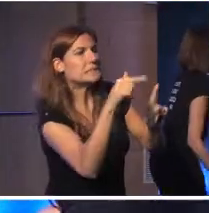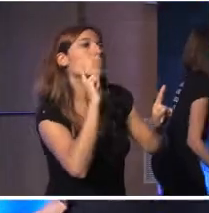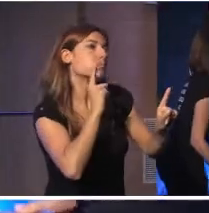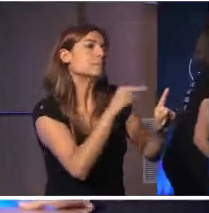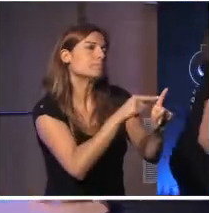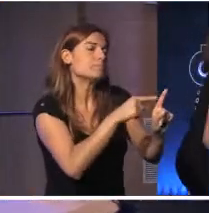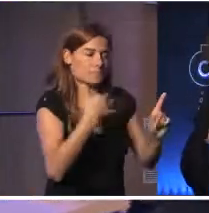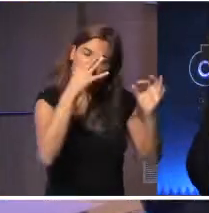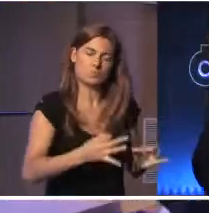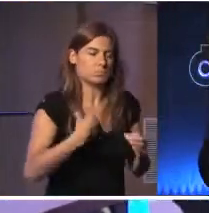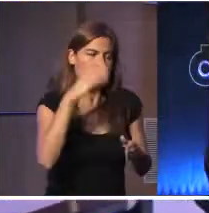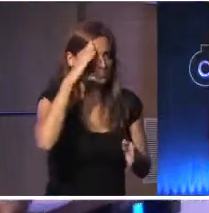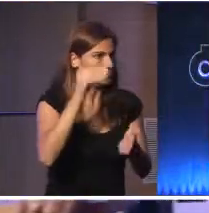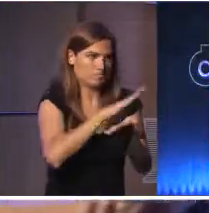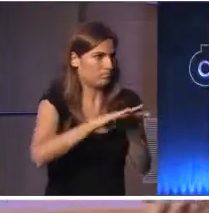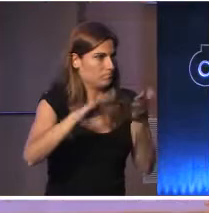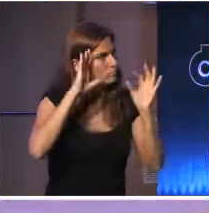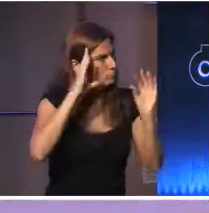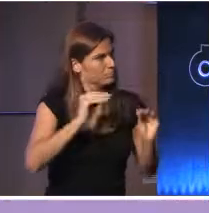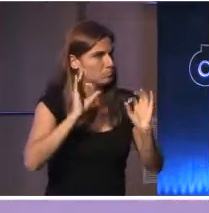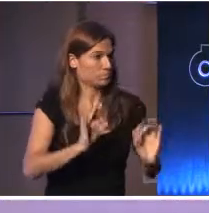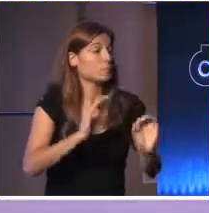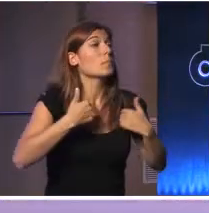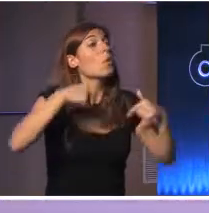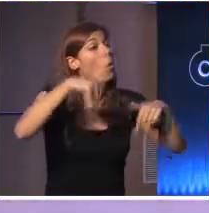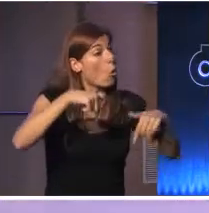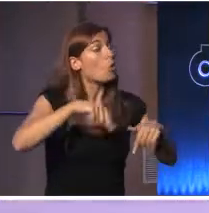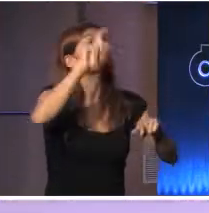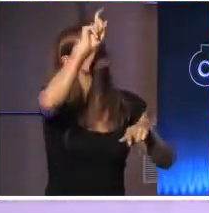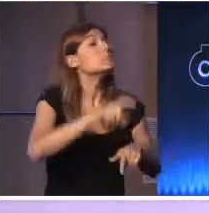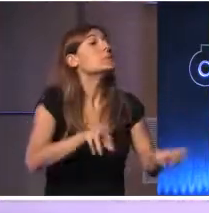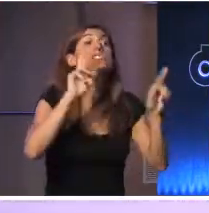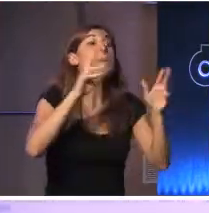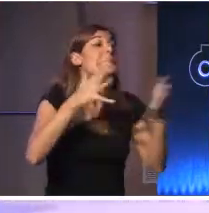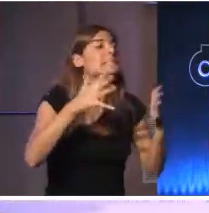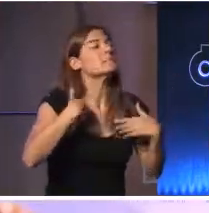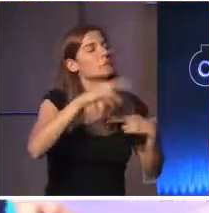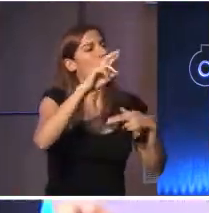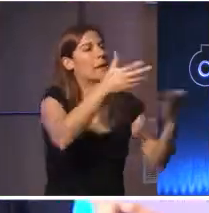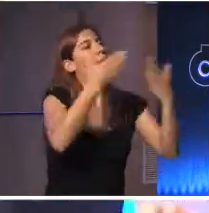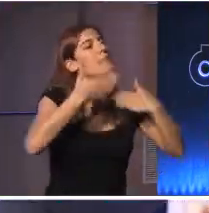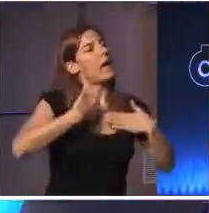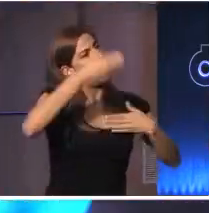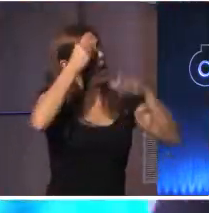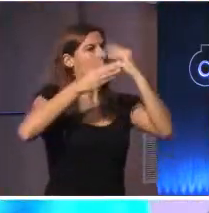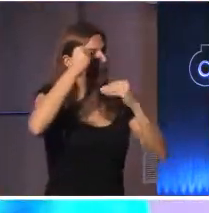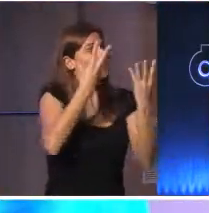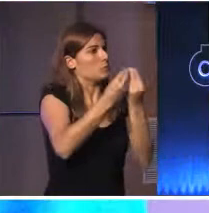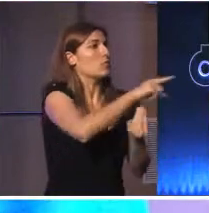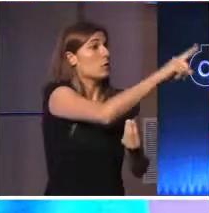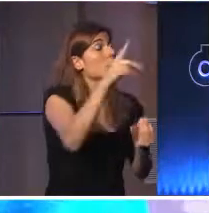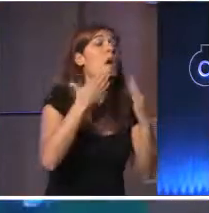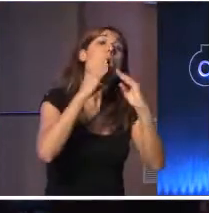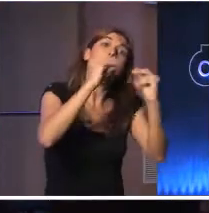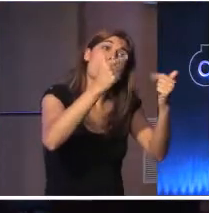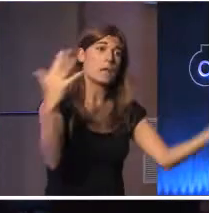De facto, eu não sei. E portanto, aquilo que eu espero hoje é aprender muito com vocês. E portanto, desde já, agradeço